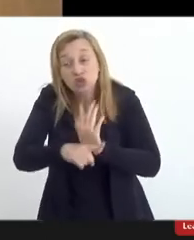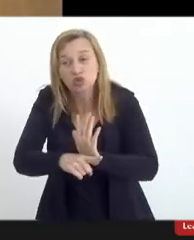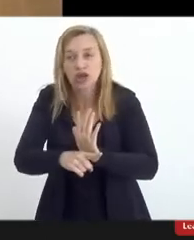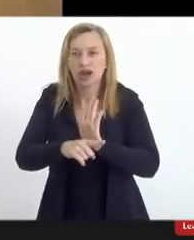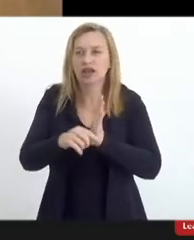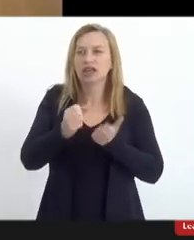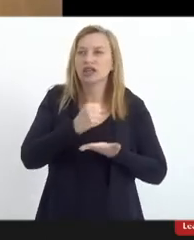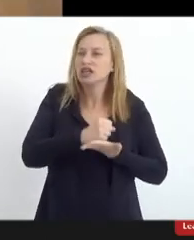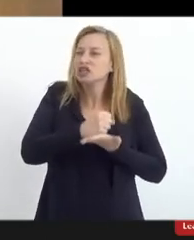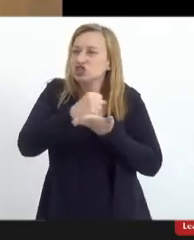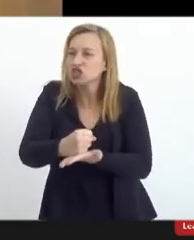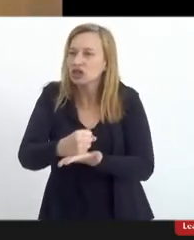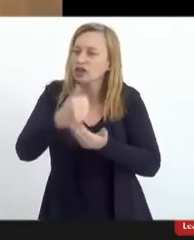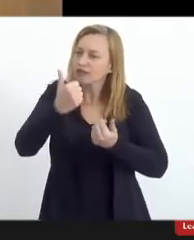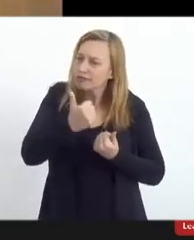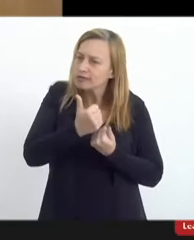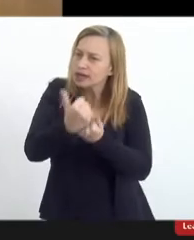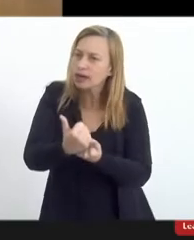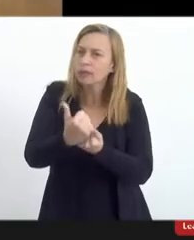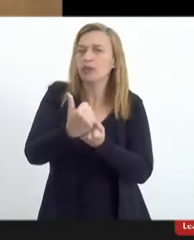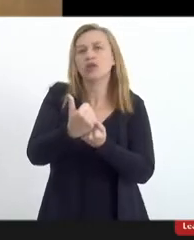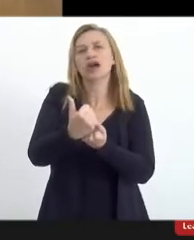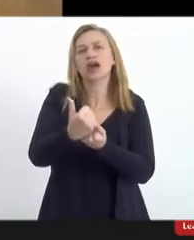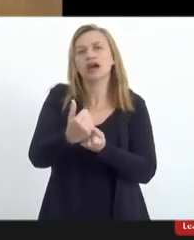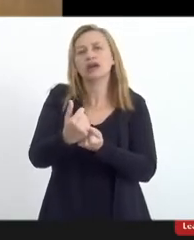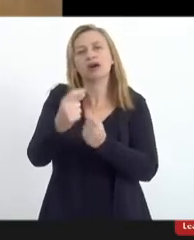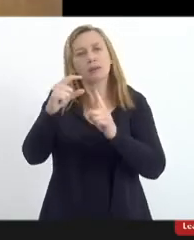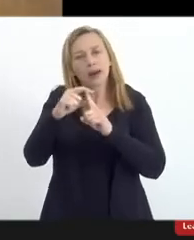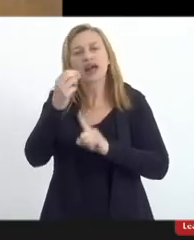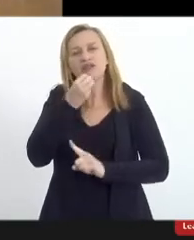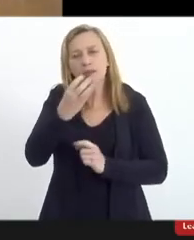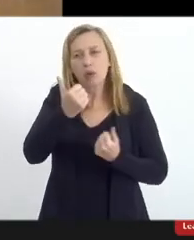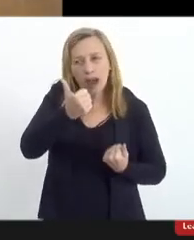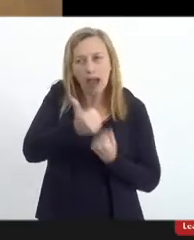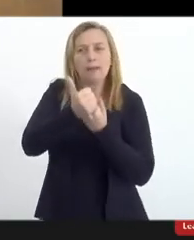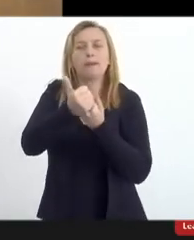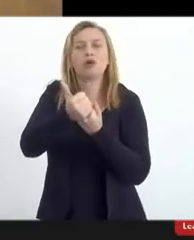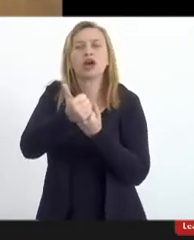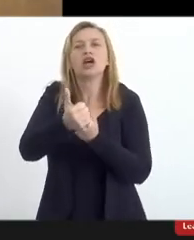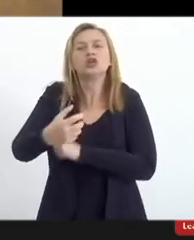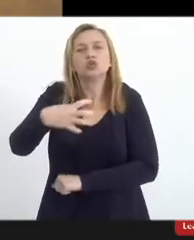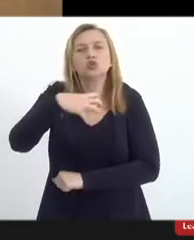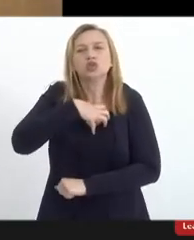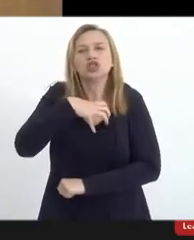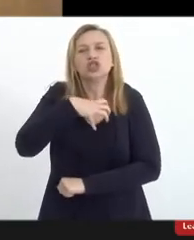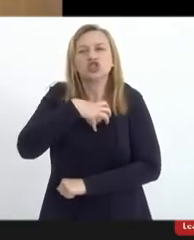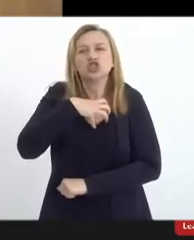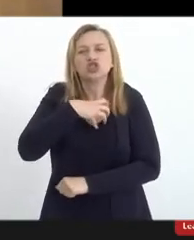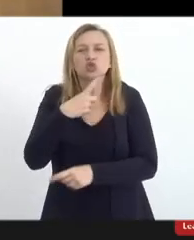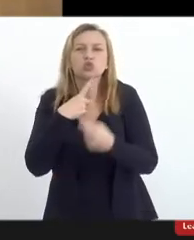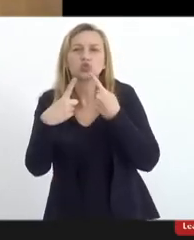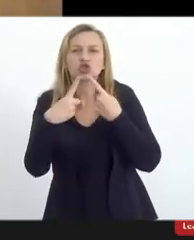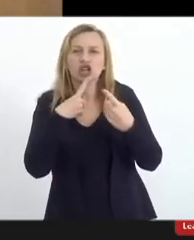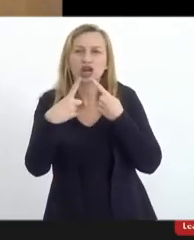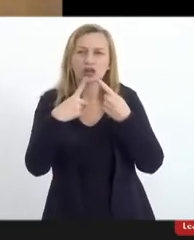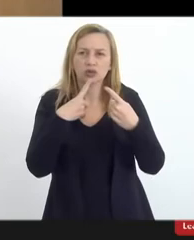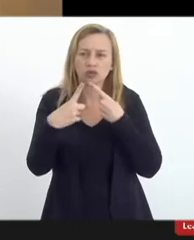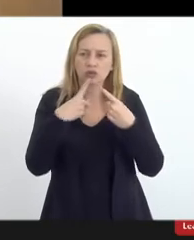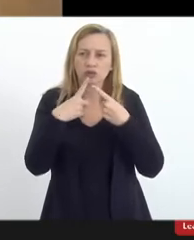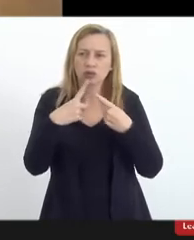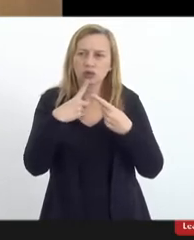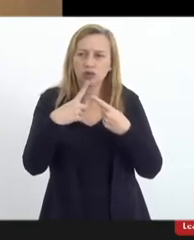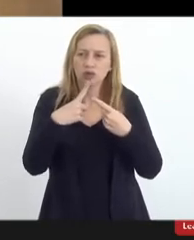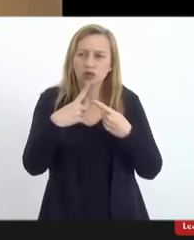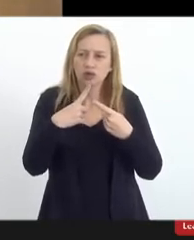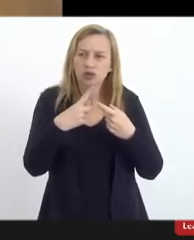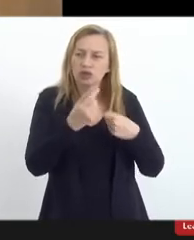apoiá-lo, seria uma palavra muito boa, no sentido da questão do diálogo, tanto